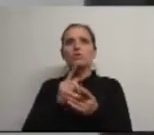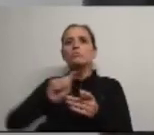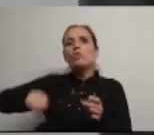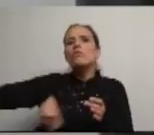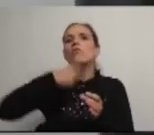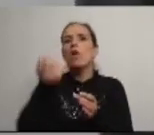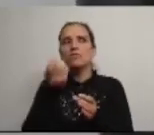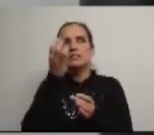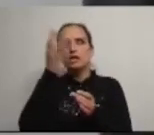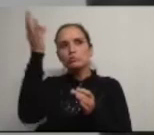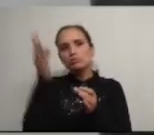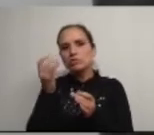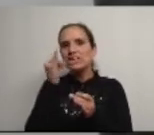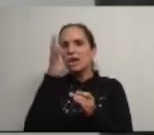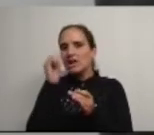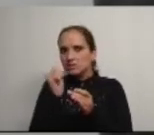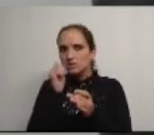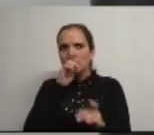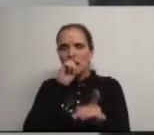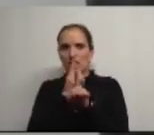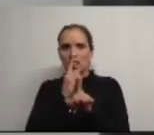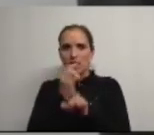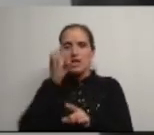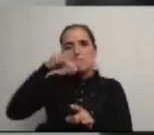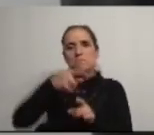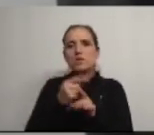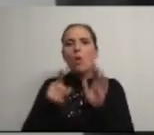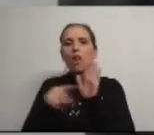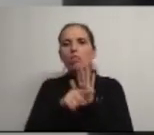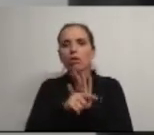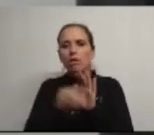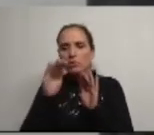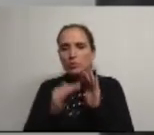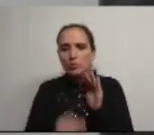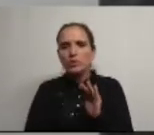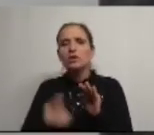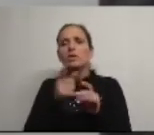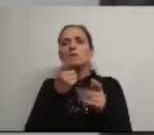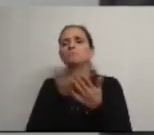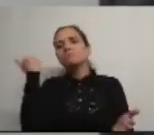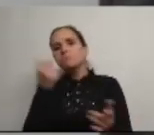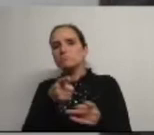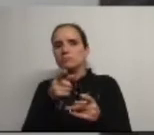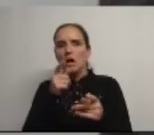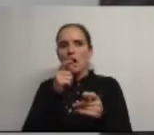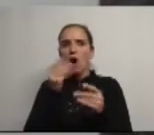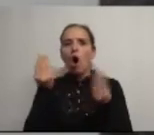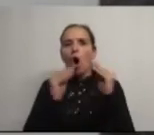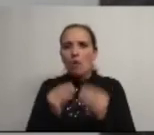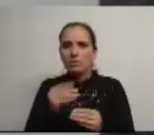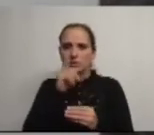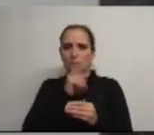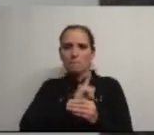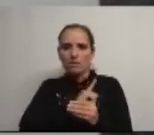3% do IRS, a manutenção da taxa de imínos mínimos, exceções de pagamentos em várias situações, como no âmbito das obras particulares,